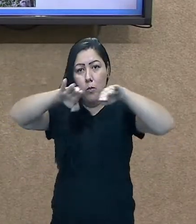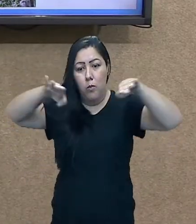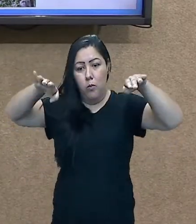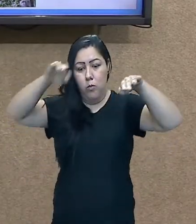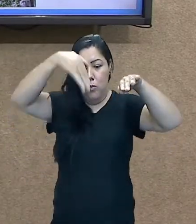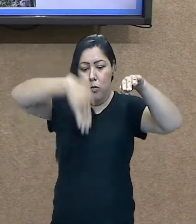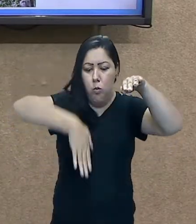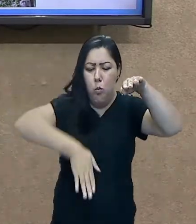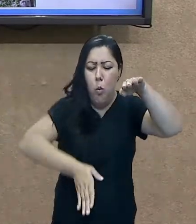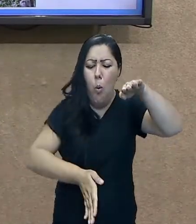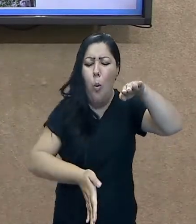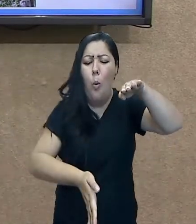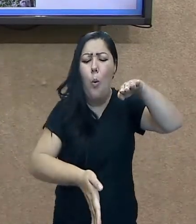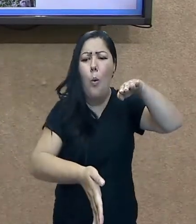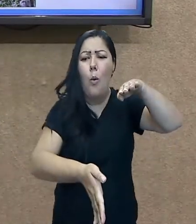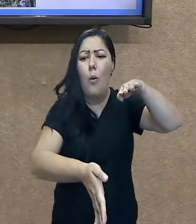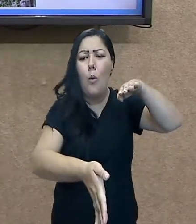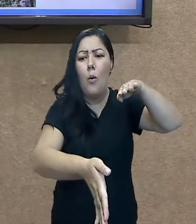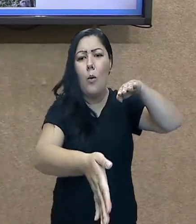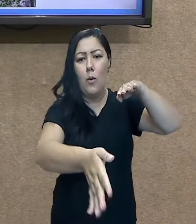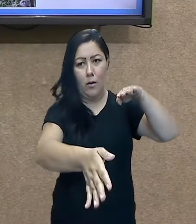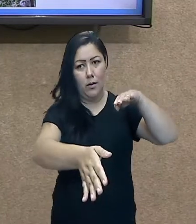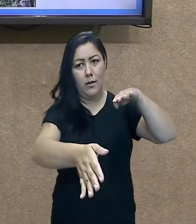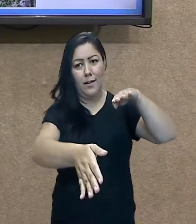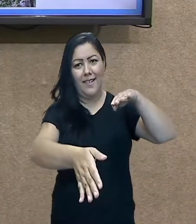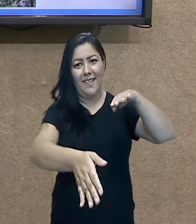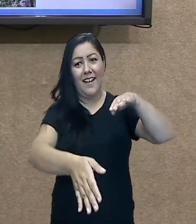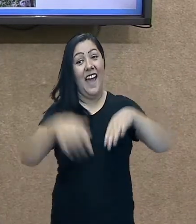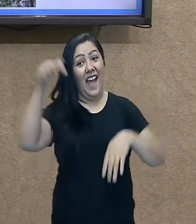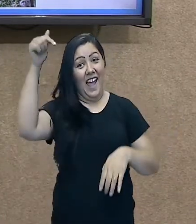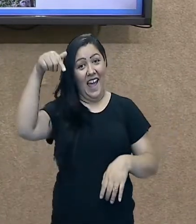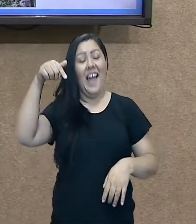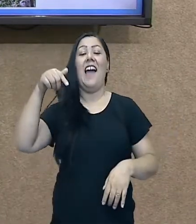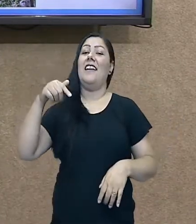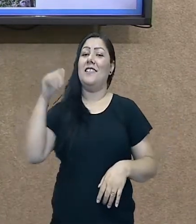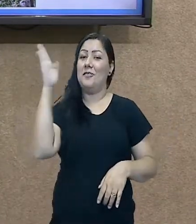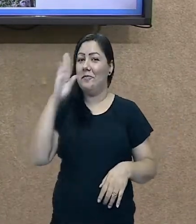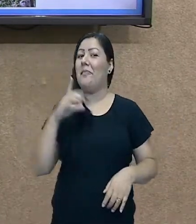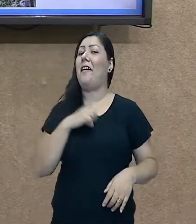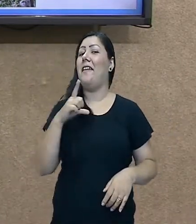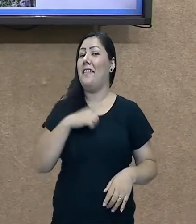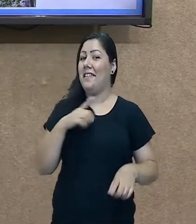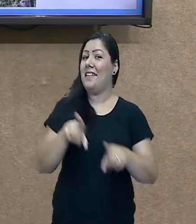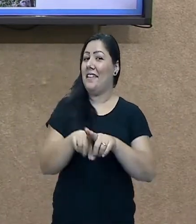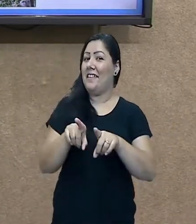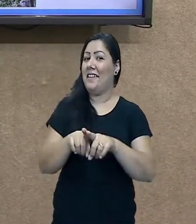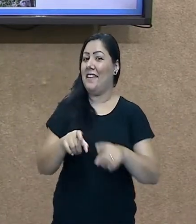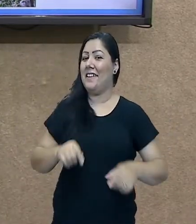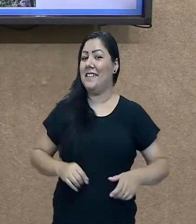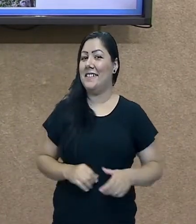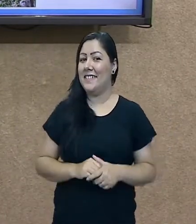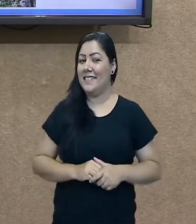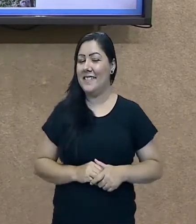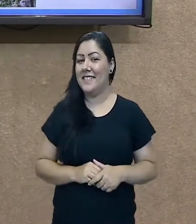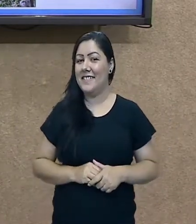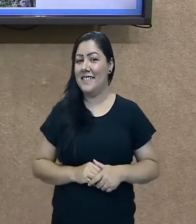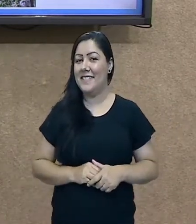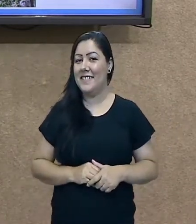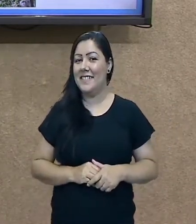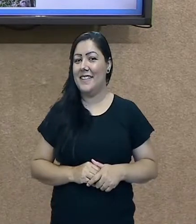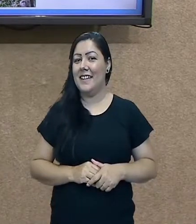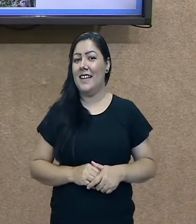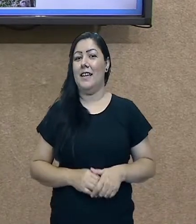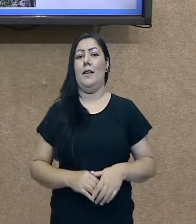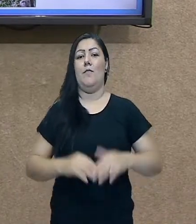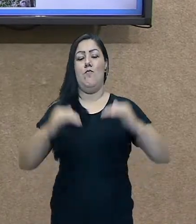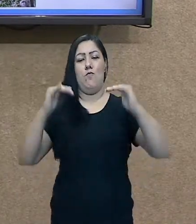relevo aqui, olha, ele foi rebaixado. Isso é um quênio que existe. Tá? Então, às vezes, nós